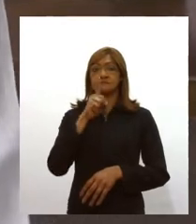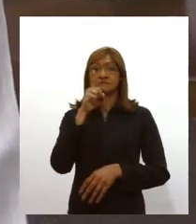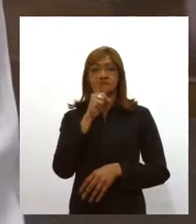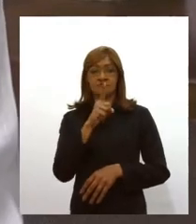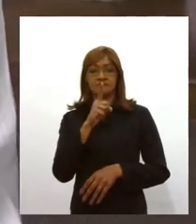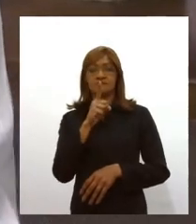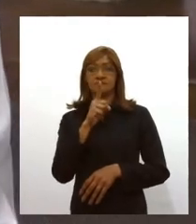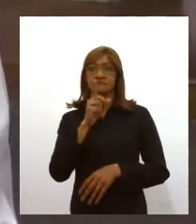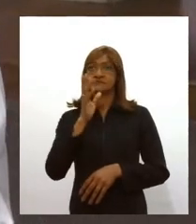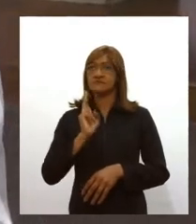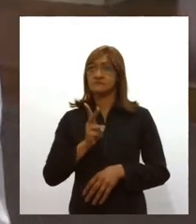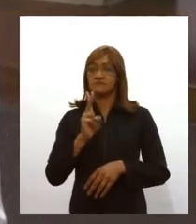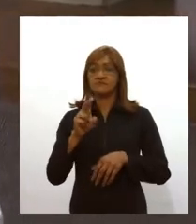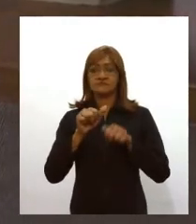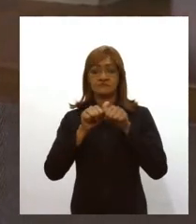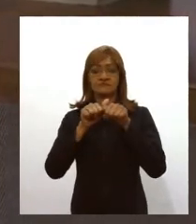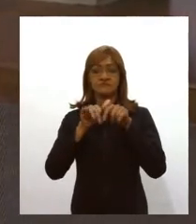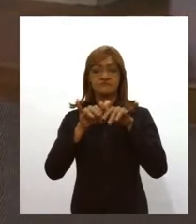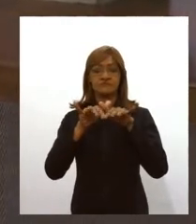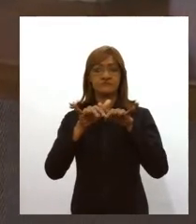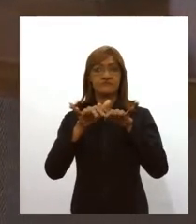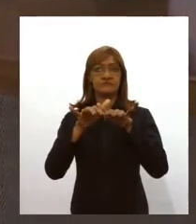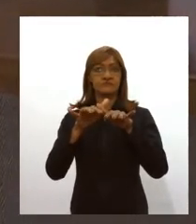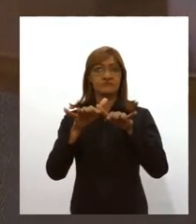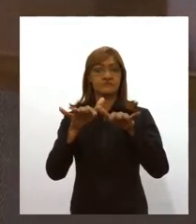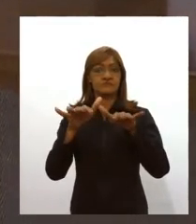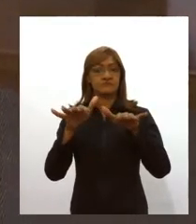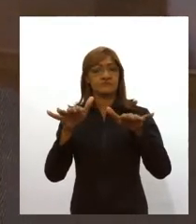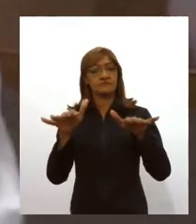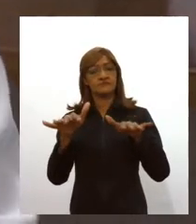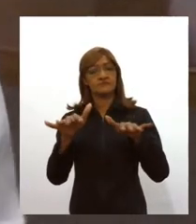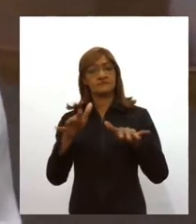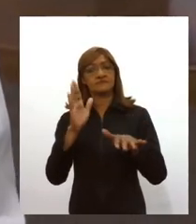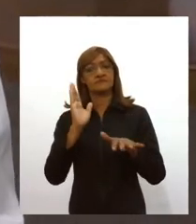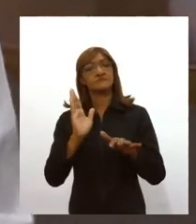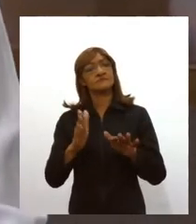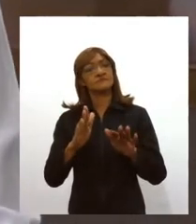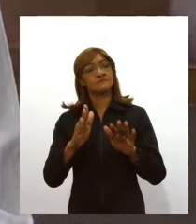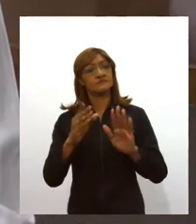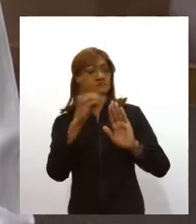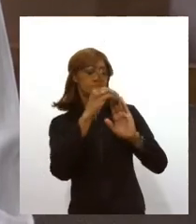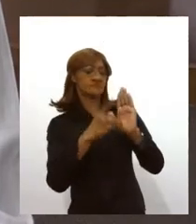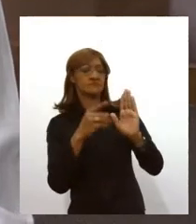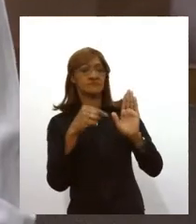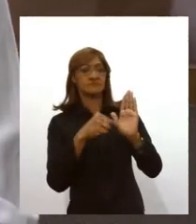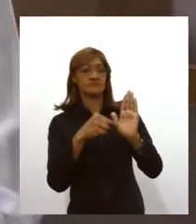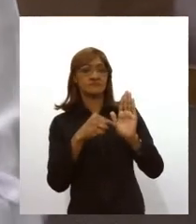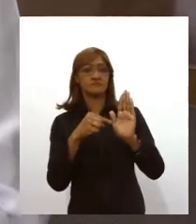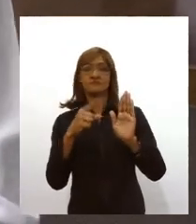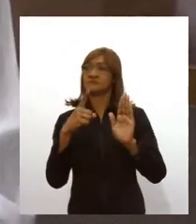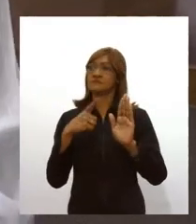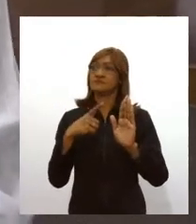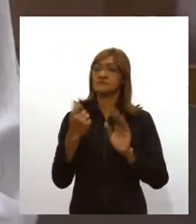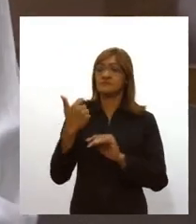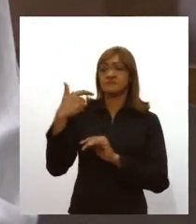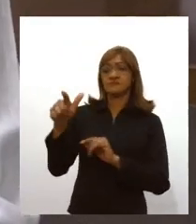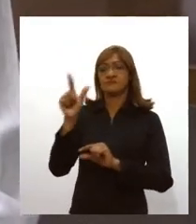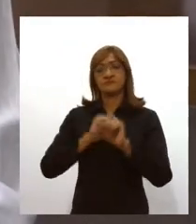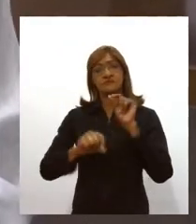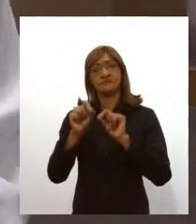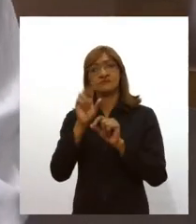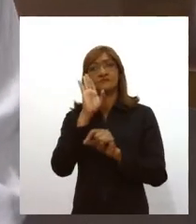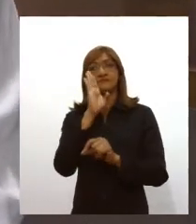ter atendido ao que está previsto nos protocolos, nós tivemos casos de bares na Orla,